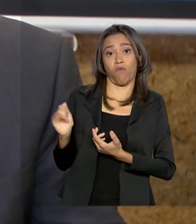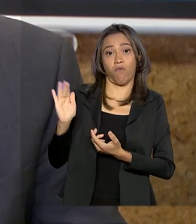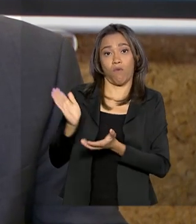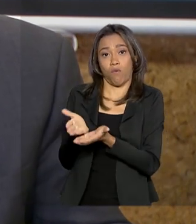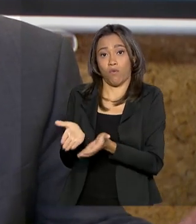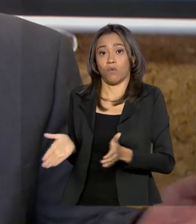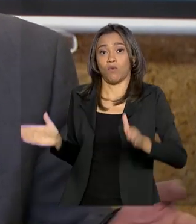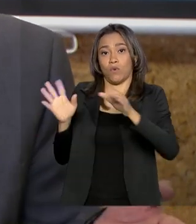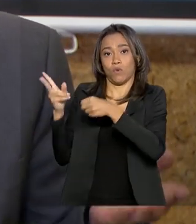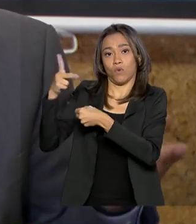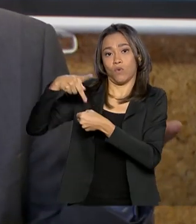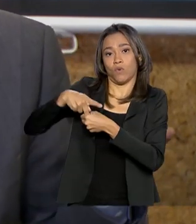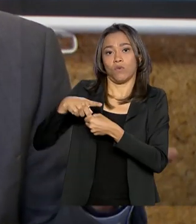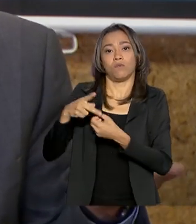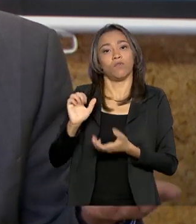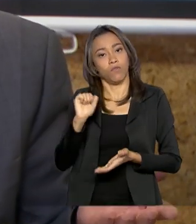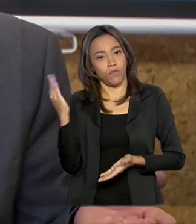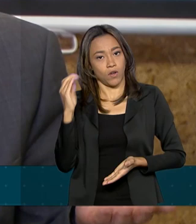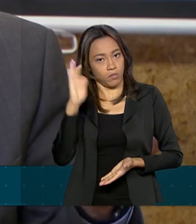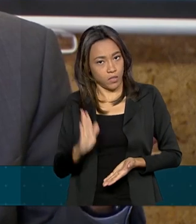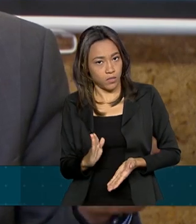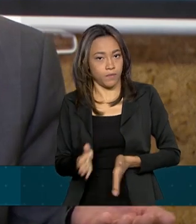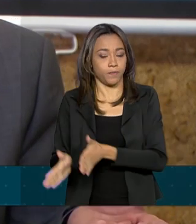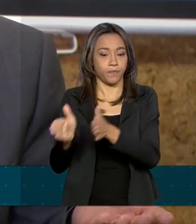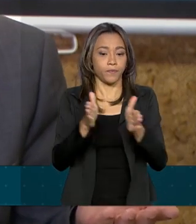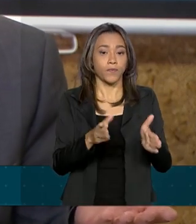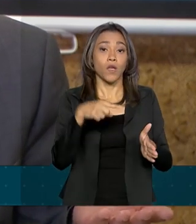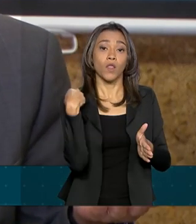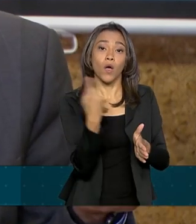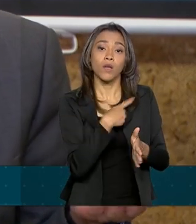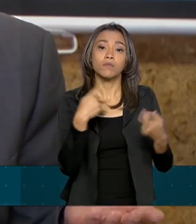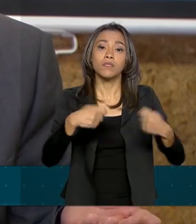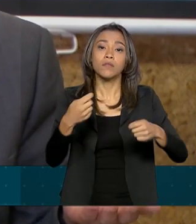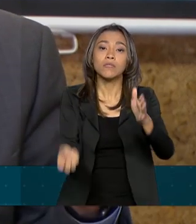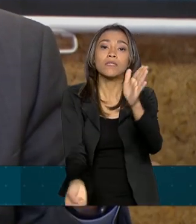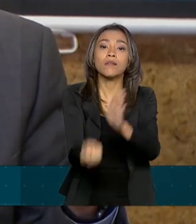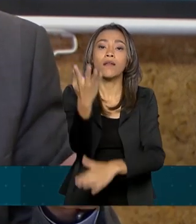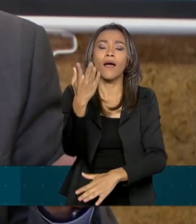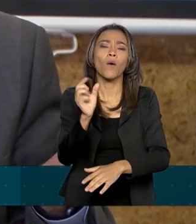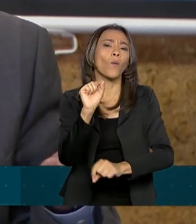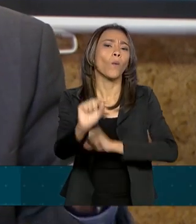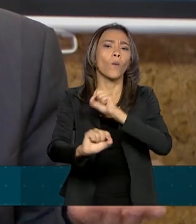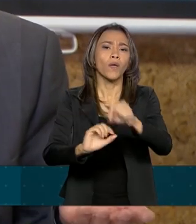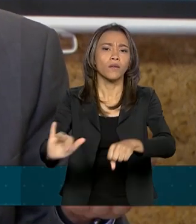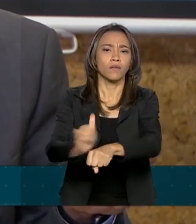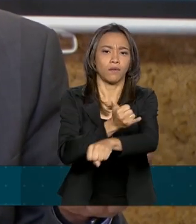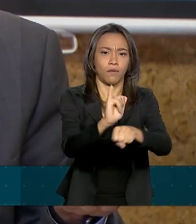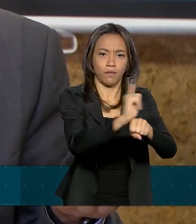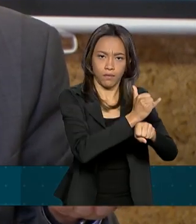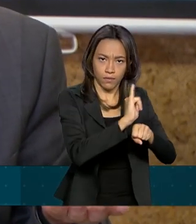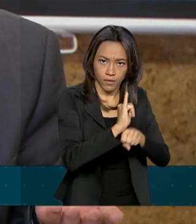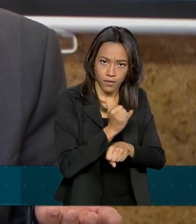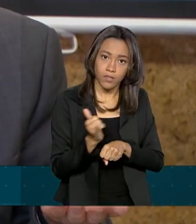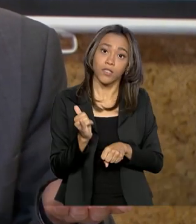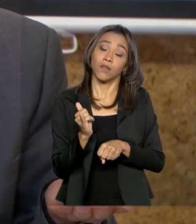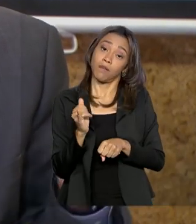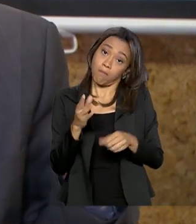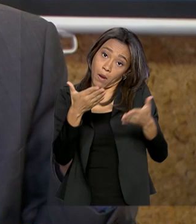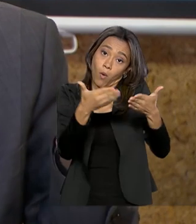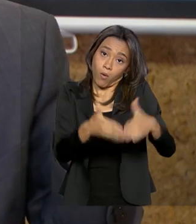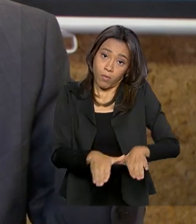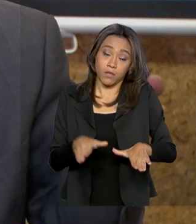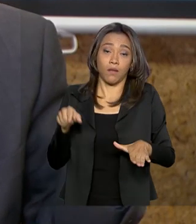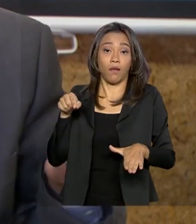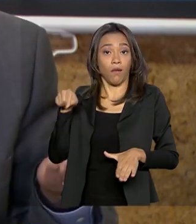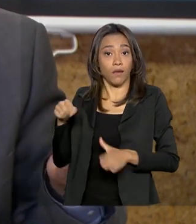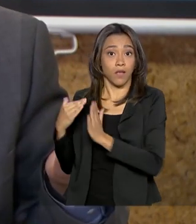mercado interno. Nós temos que criar, talvez, mecanismos que compensem esse aumento sem